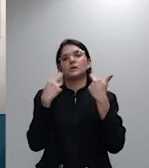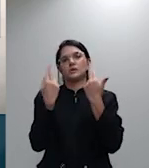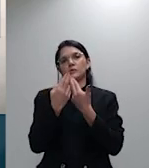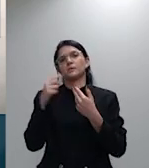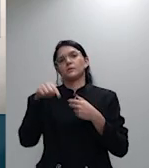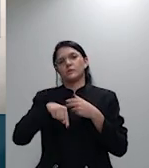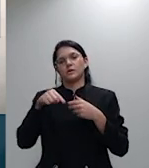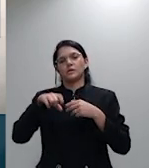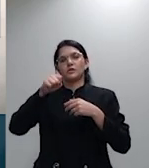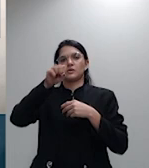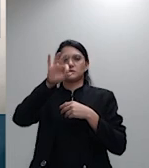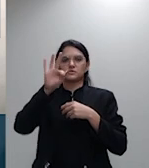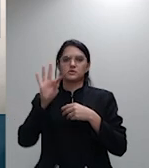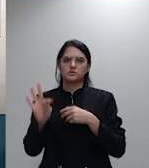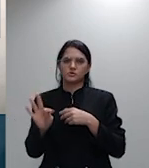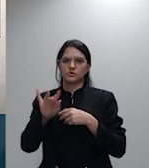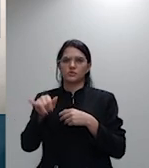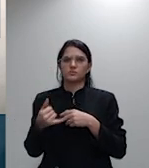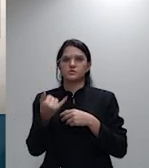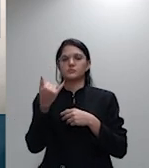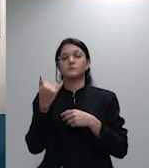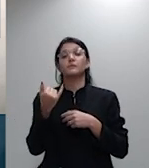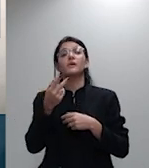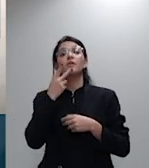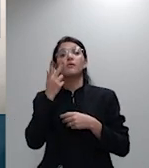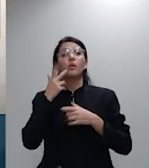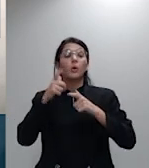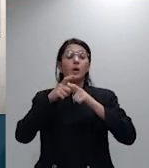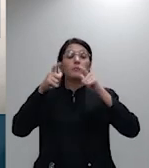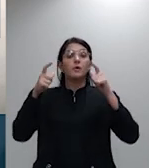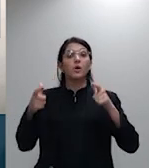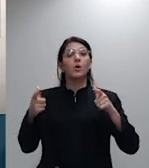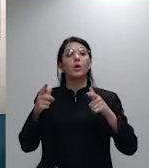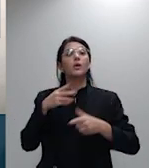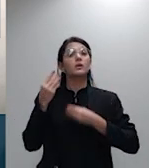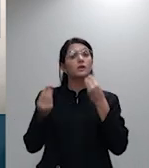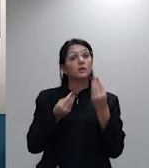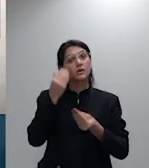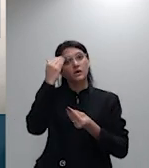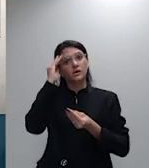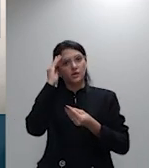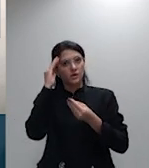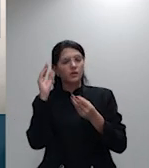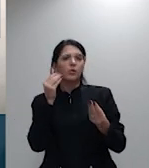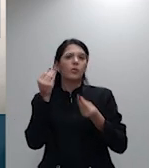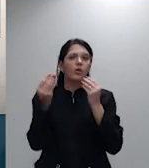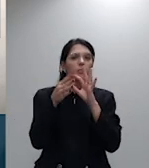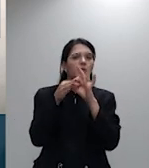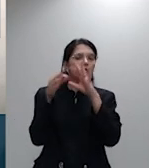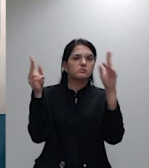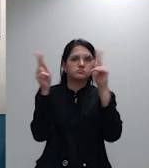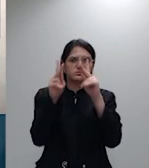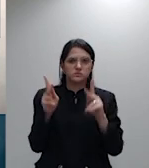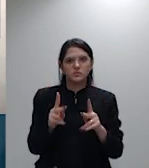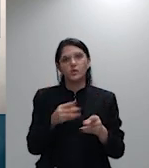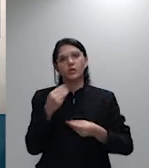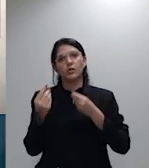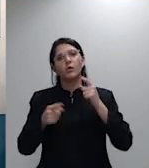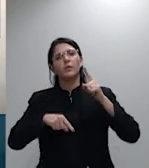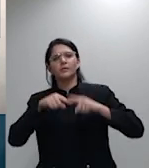ampliado finalmente pacificou a matéria relativa à prescrição intercorrente no IAC no recurso especial 1